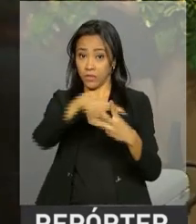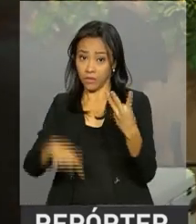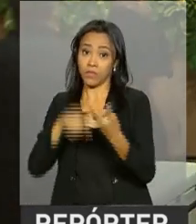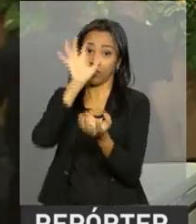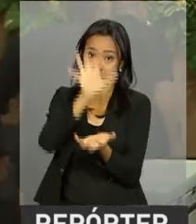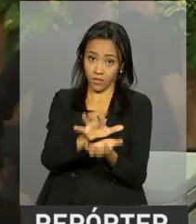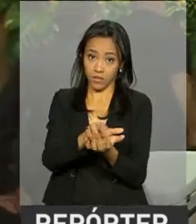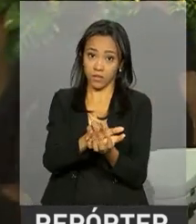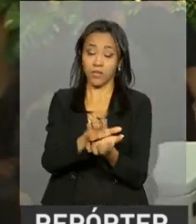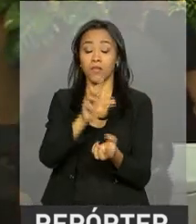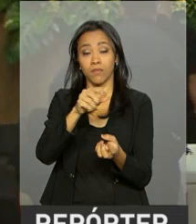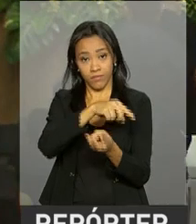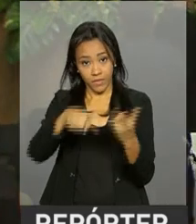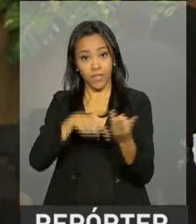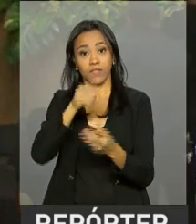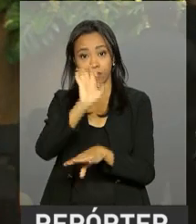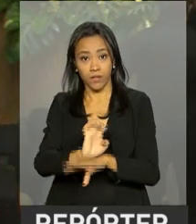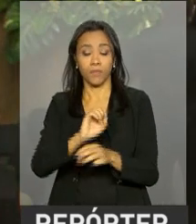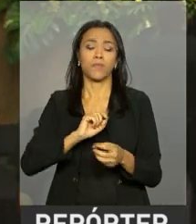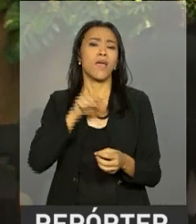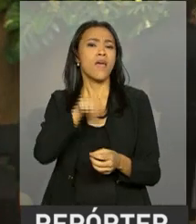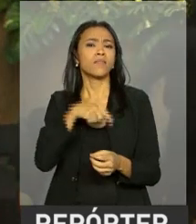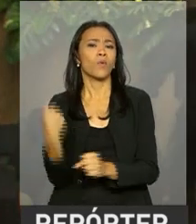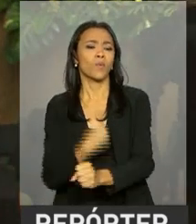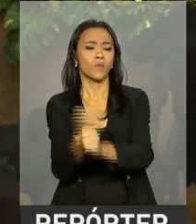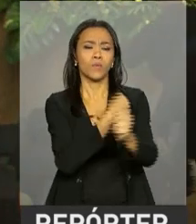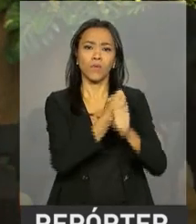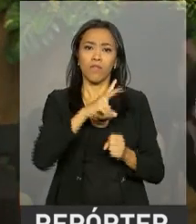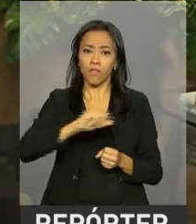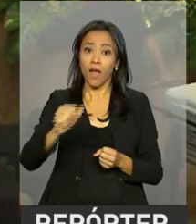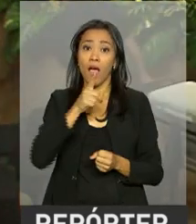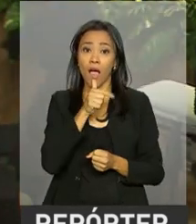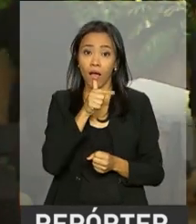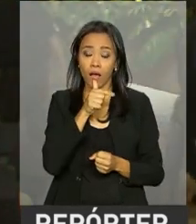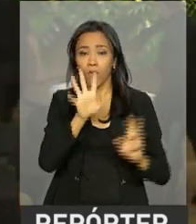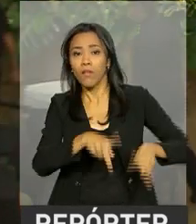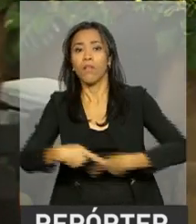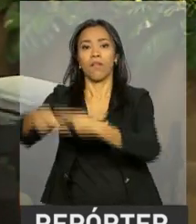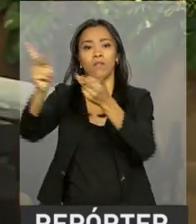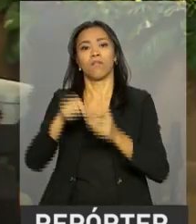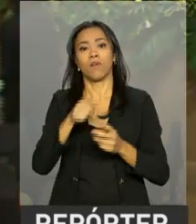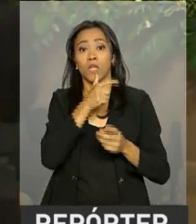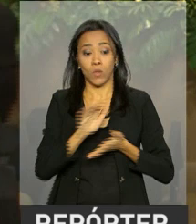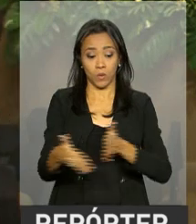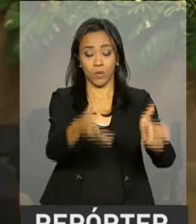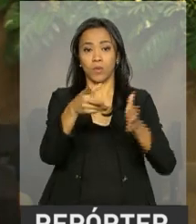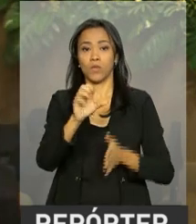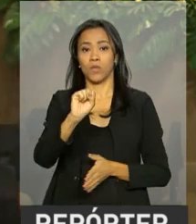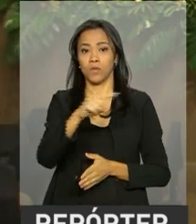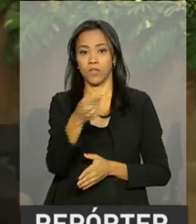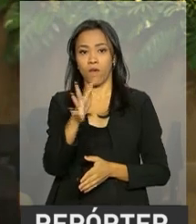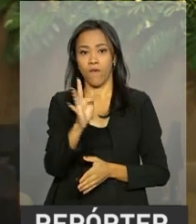aqui em Alagoas. Essas obras são importantes porque elas vão permitir a redistribuição da água do projeto de integração do Rio São Francisco. Os